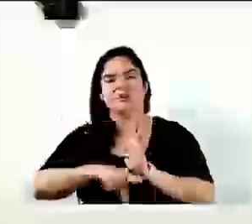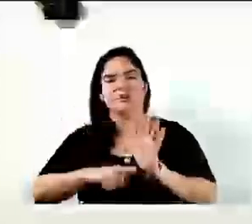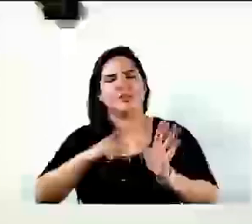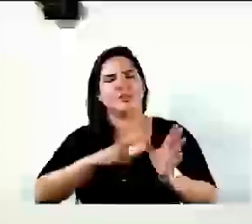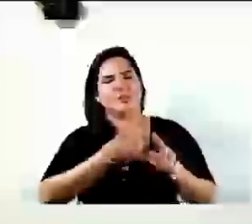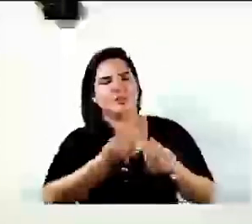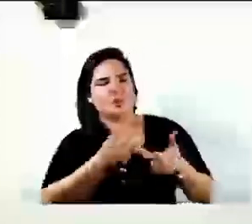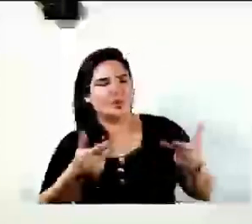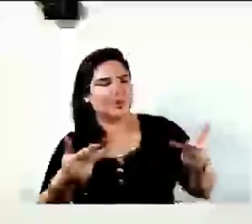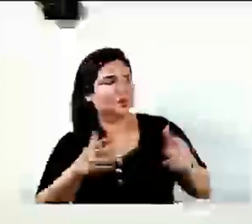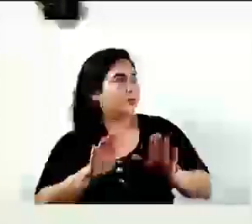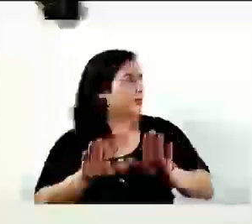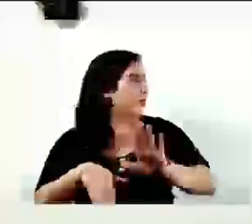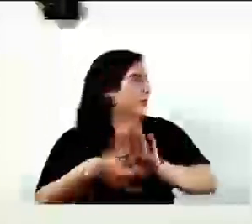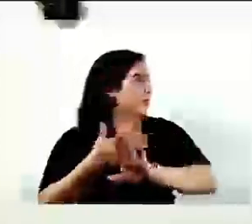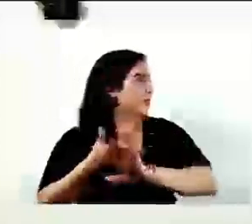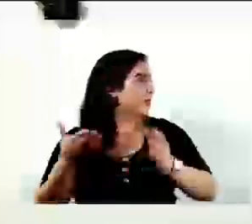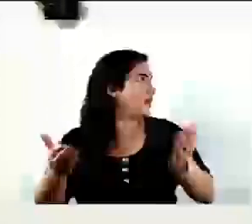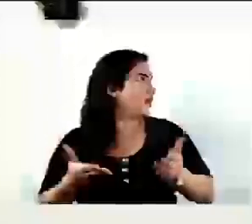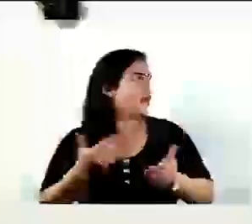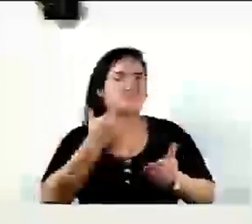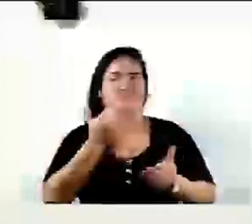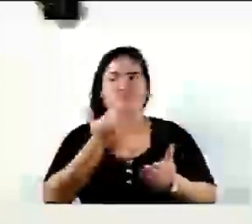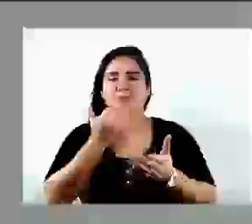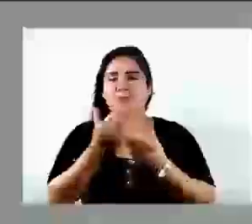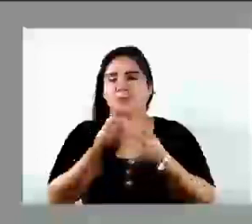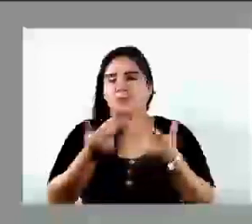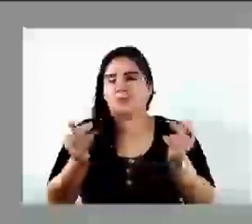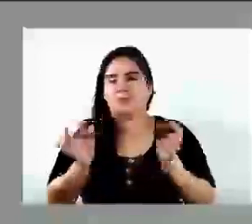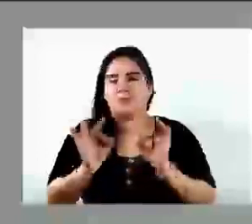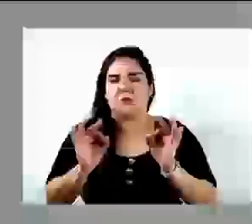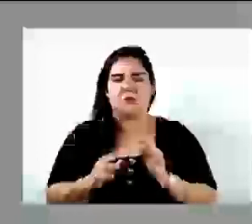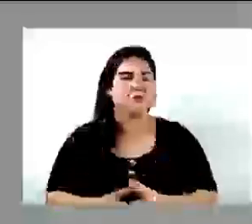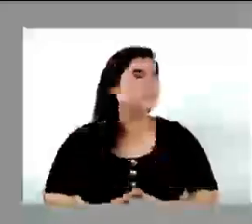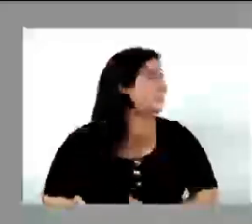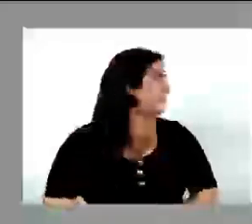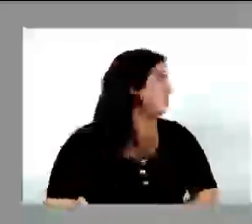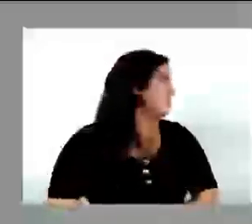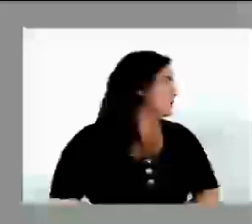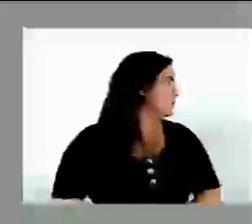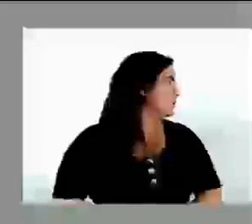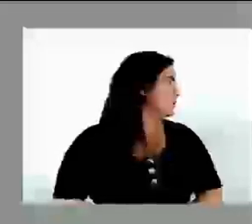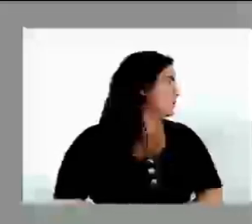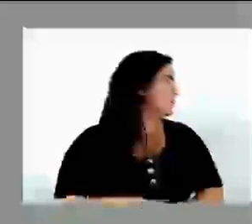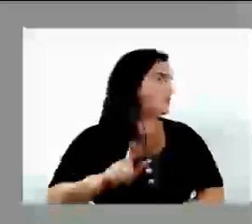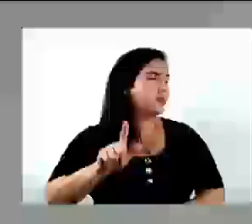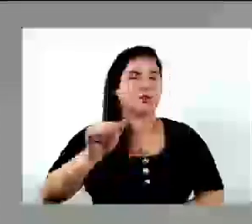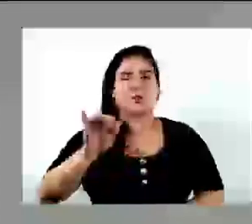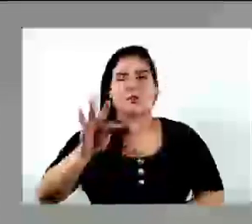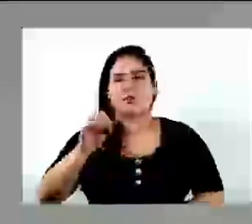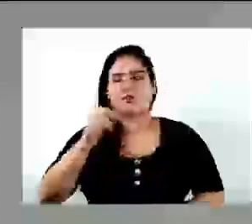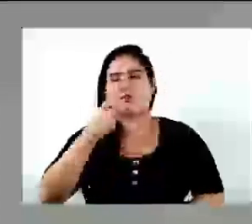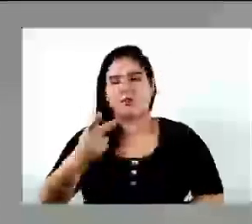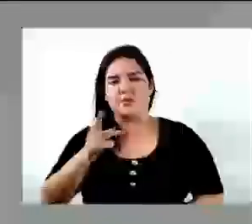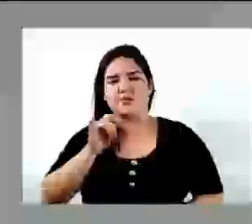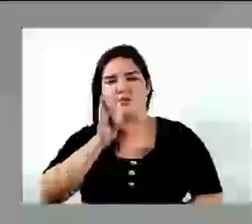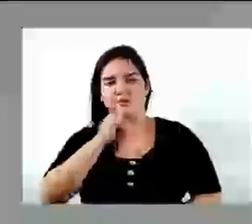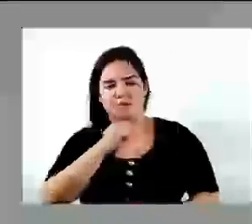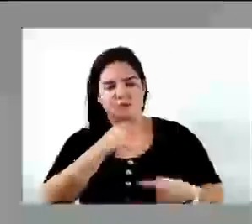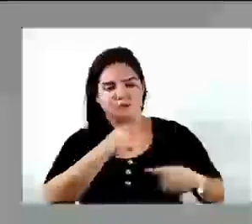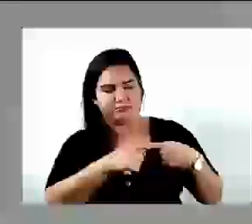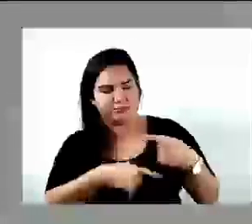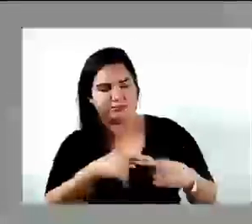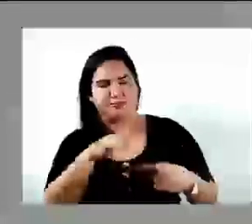agora, gente não viu muita coisa. Obrigado, vereador. Vereador Gato, como o senhor mesmo falou, infelizmente, a herança da educação,